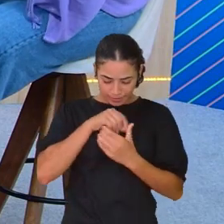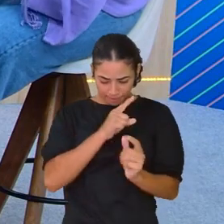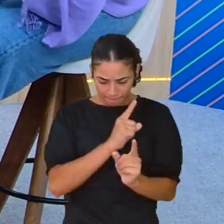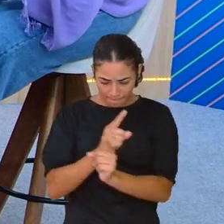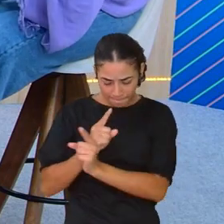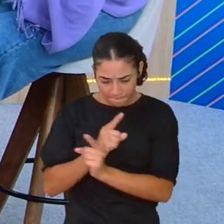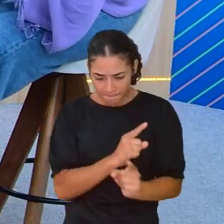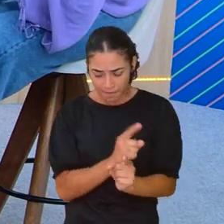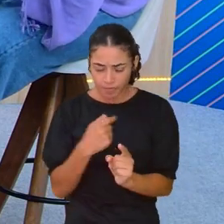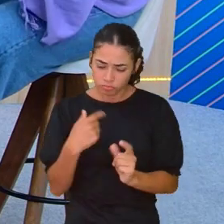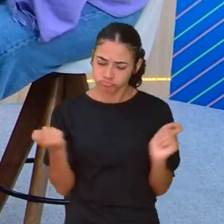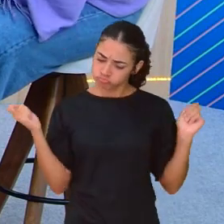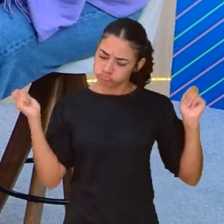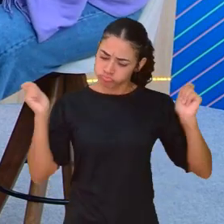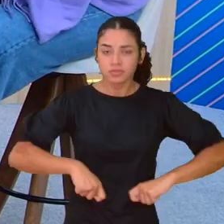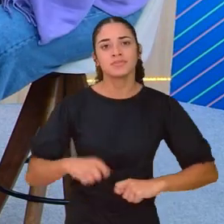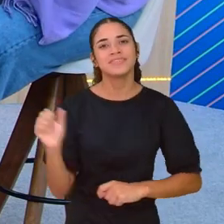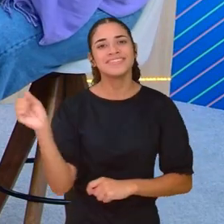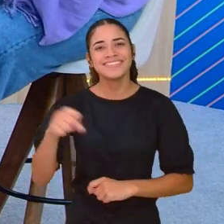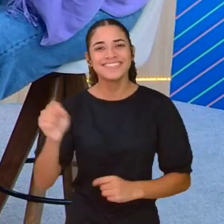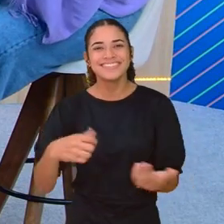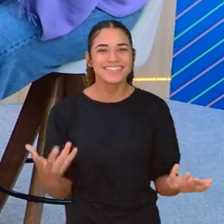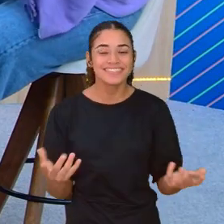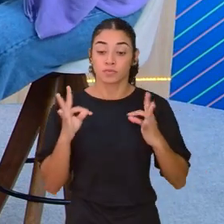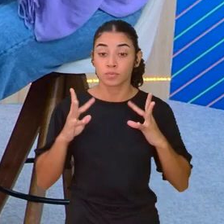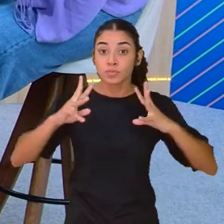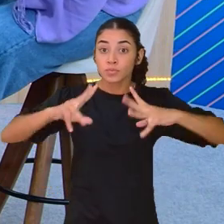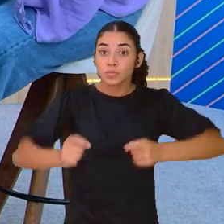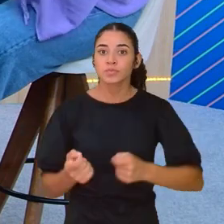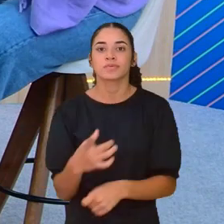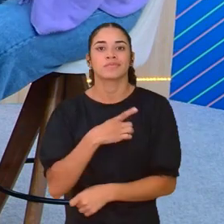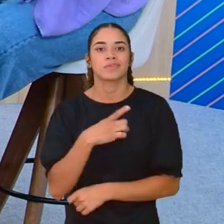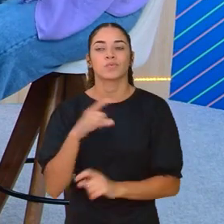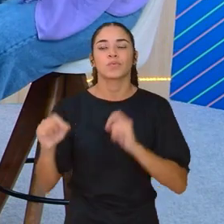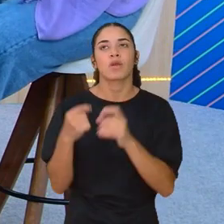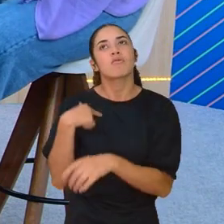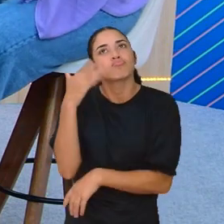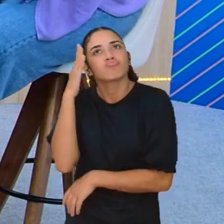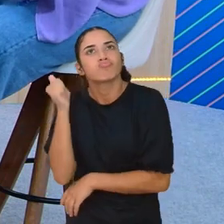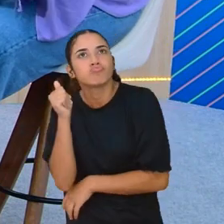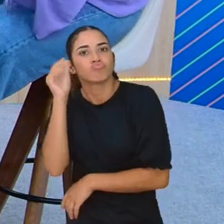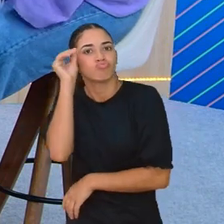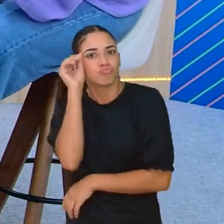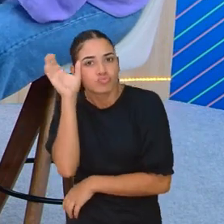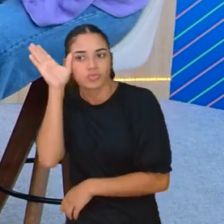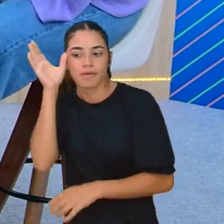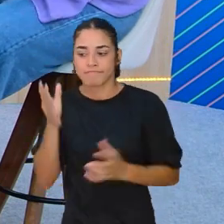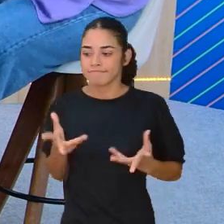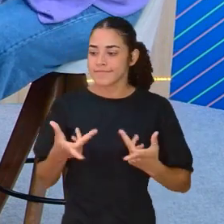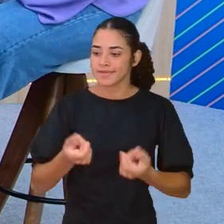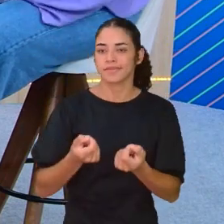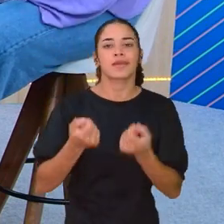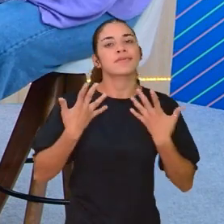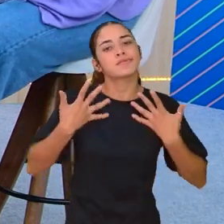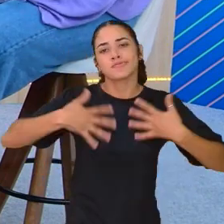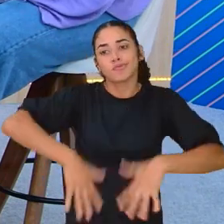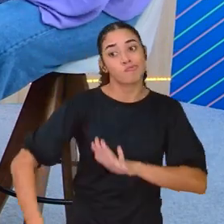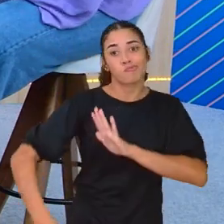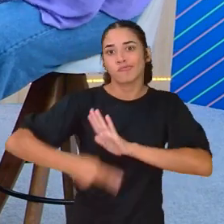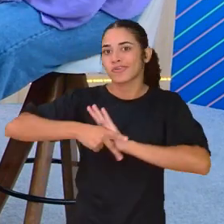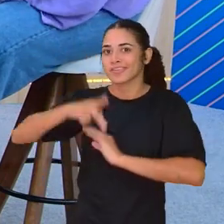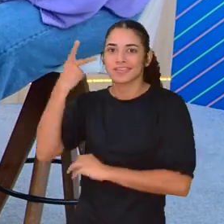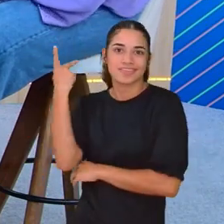potencialidades. E todos eles têm os seus saberes, têm as suas habilidades naturais.